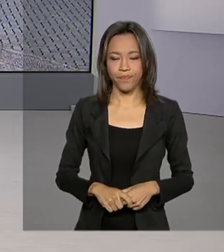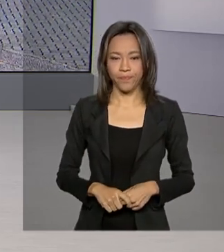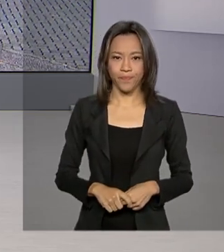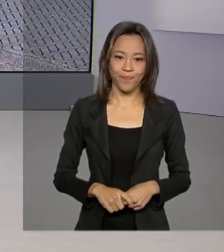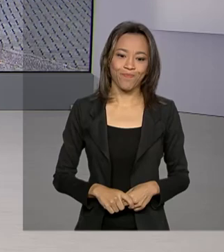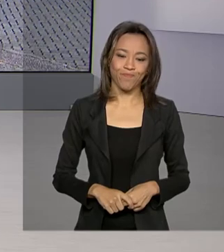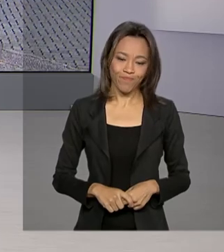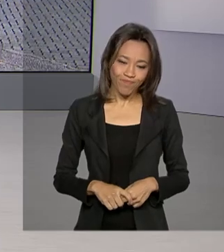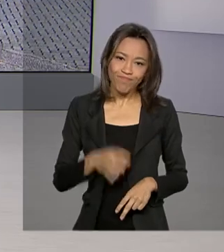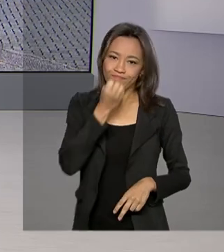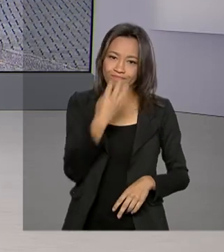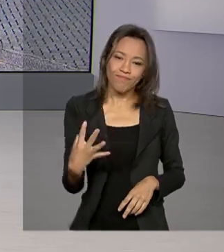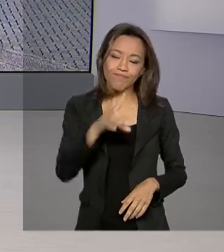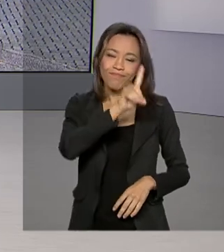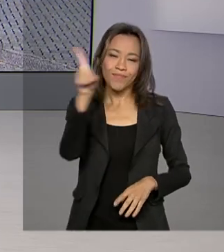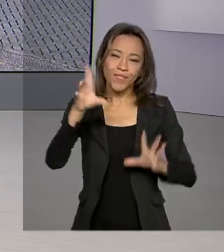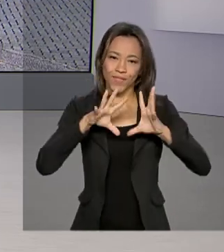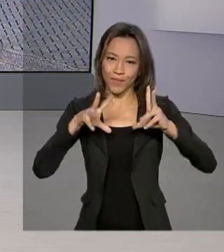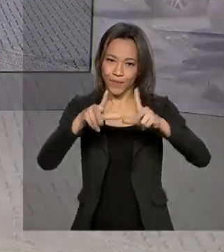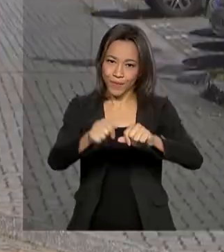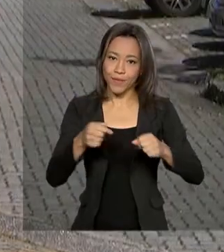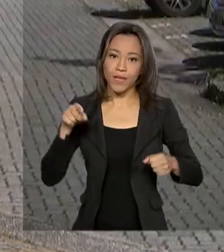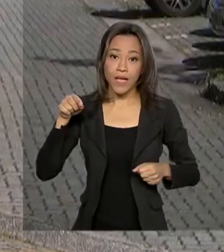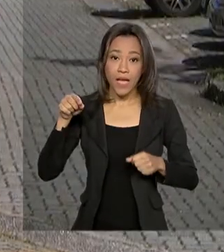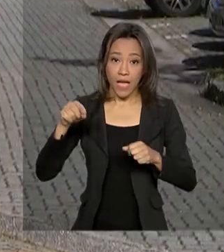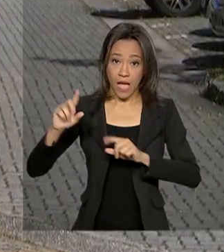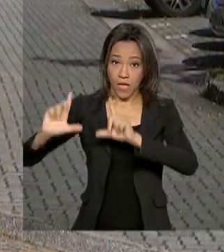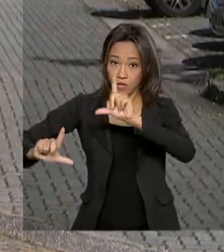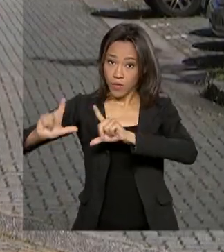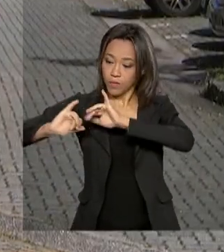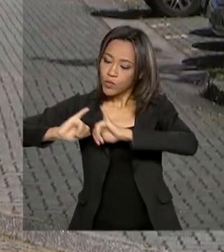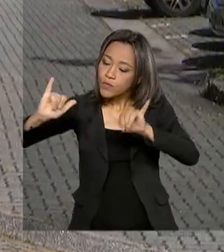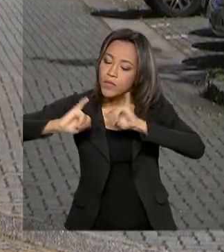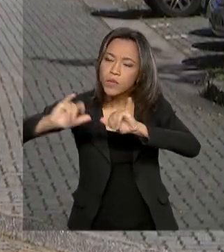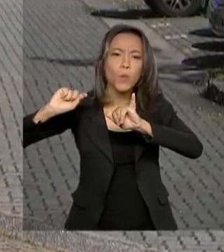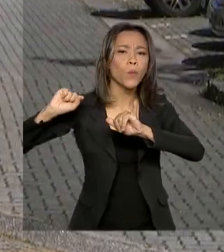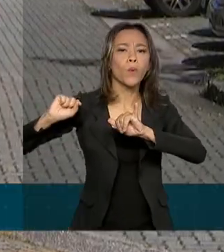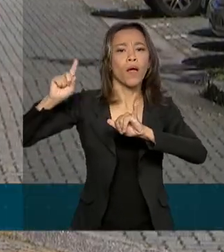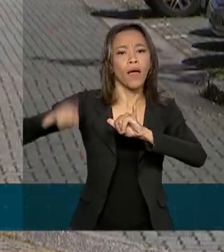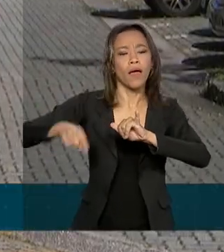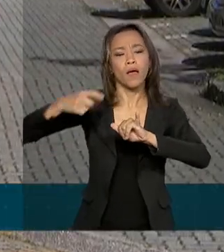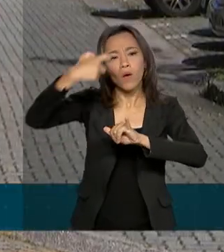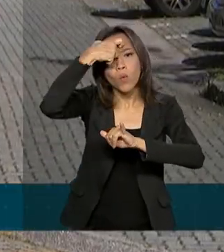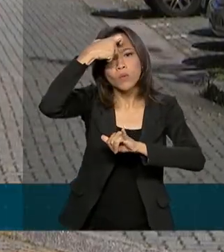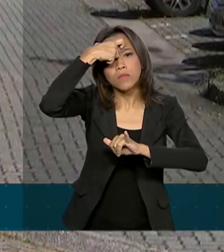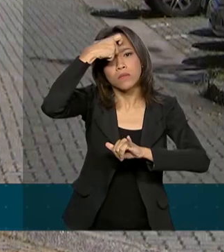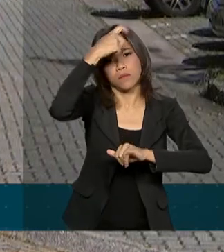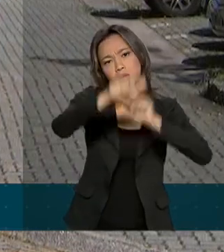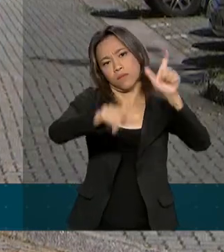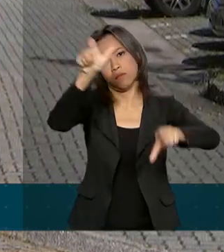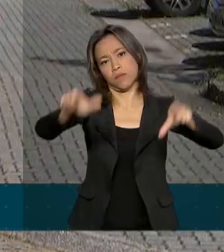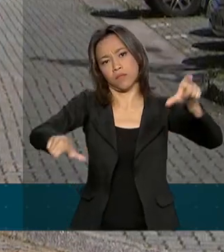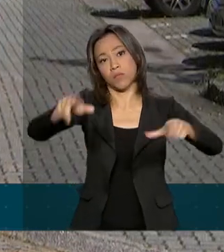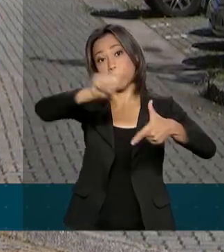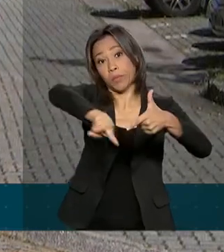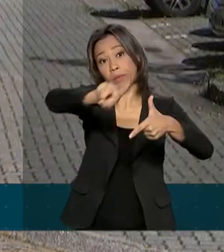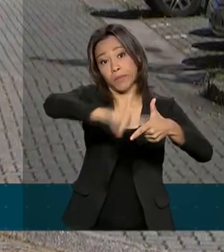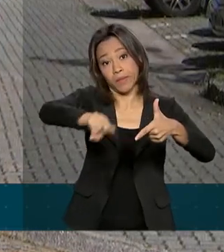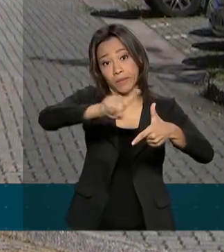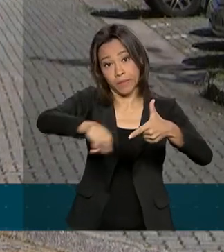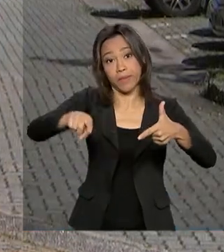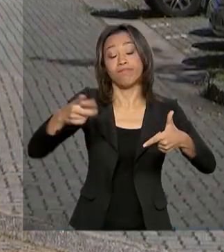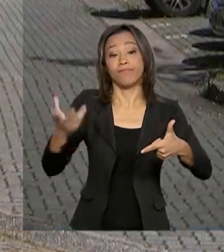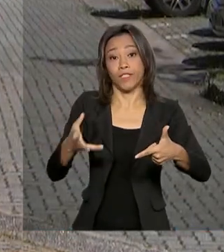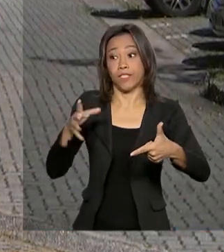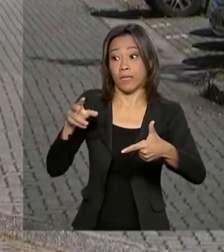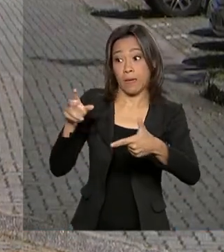Bom dia Renata, bom dia a todos. A ideia dessa campanha é conscientizar a população em geral sobre o problema do tráfico de pessoas.